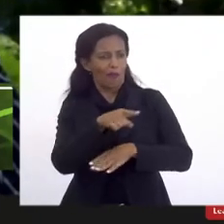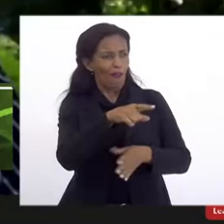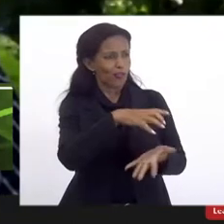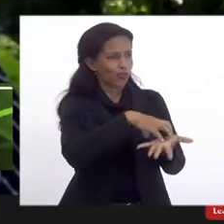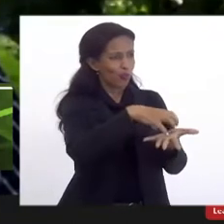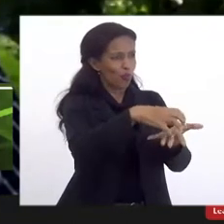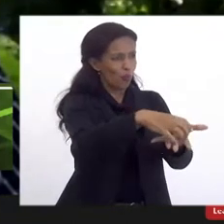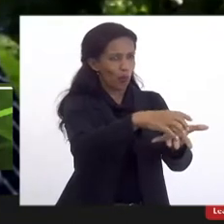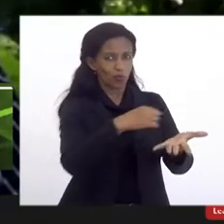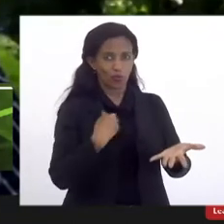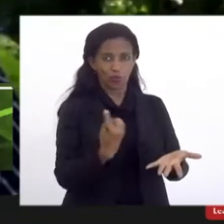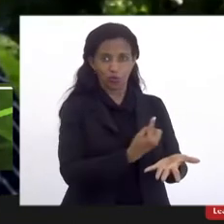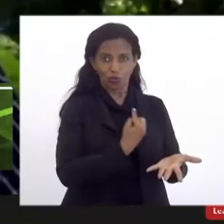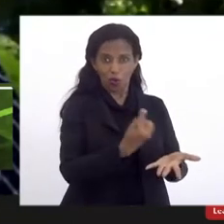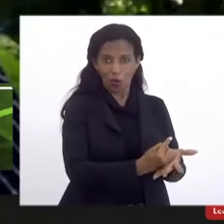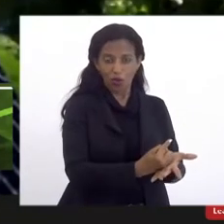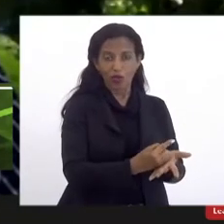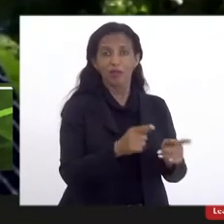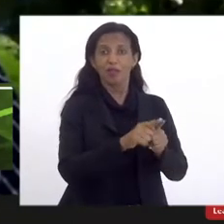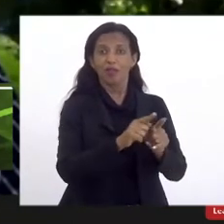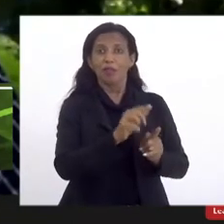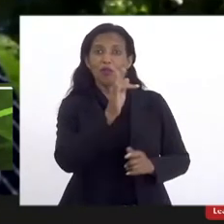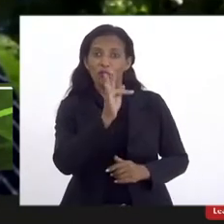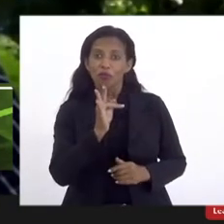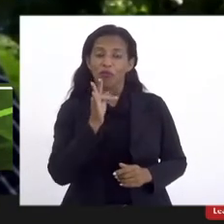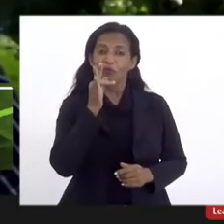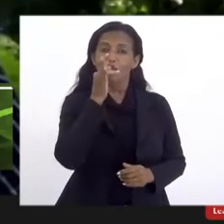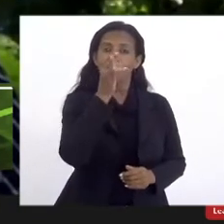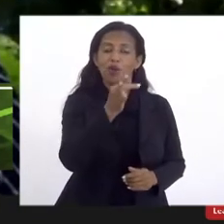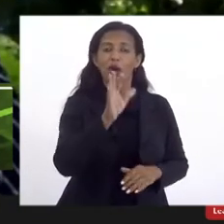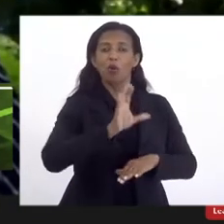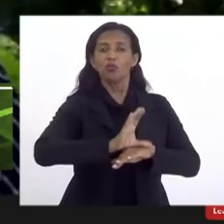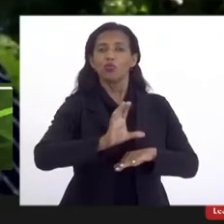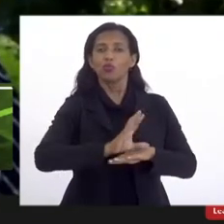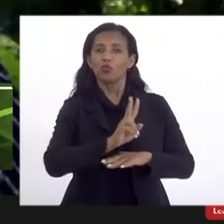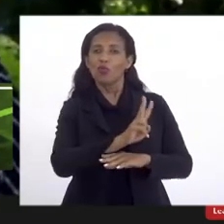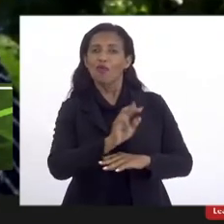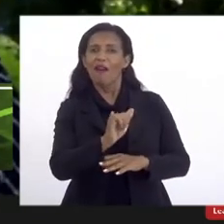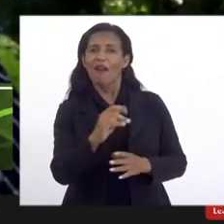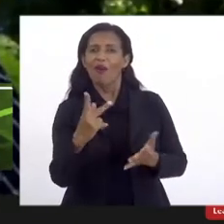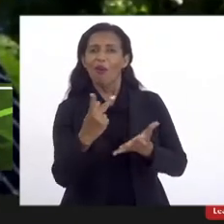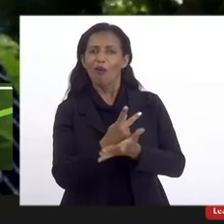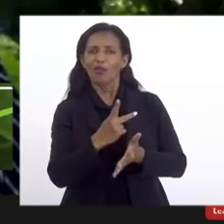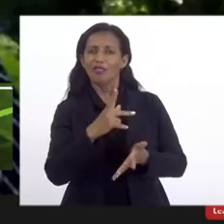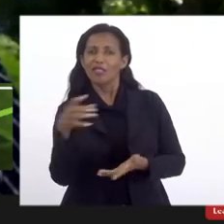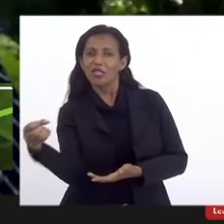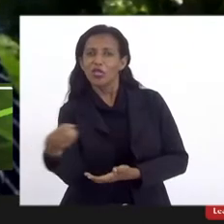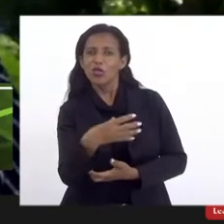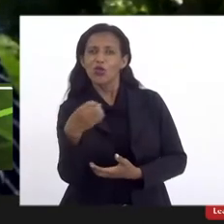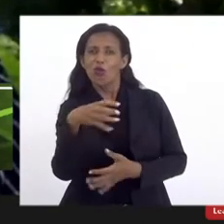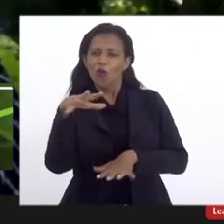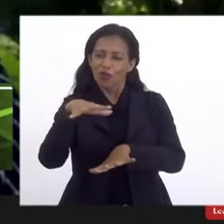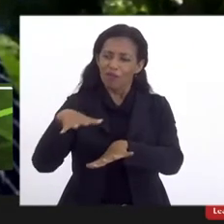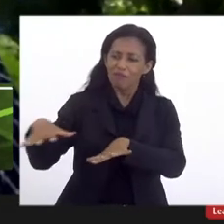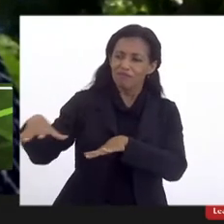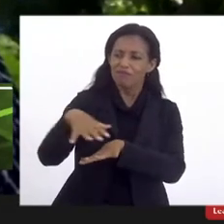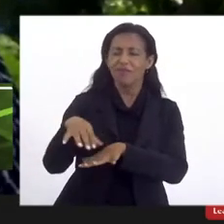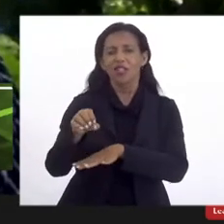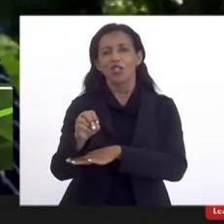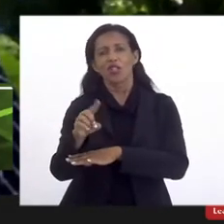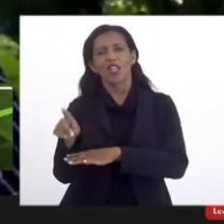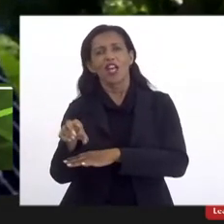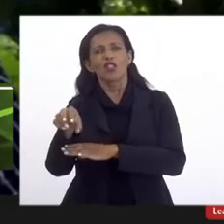que nós possamos futuramente ampliar os cursos que vão acontecer nesse novo campus da Zona Oeste. Então, todo